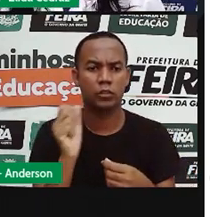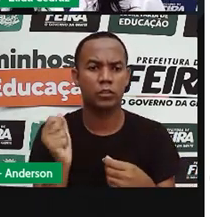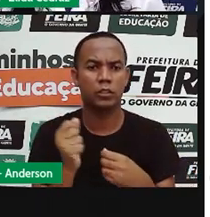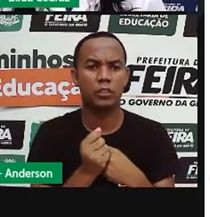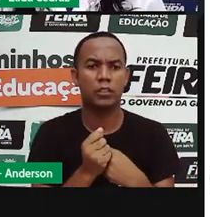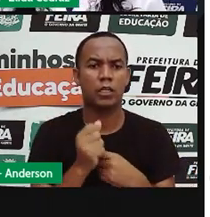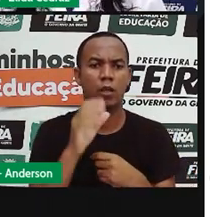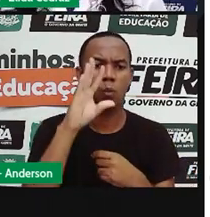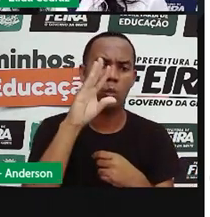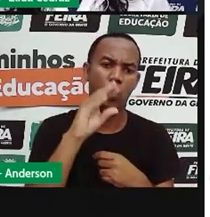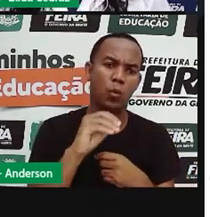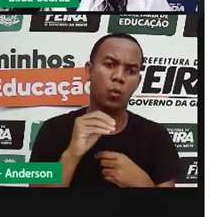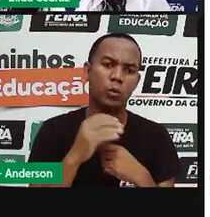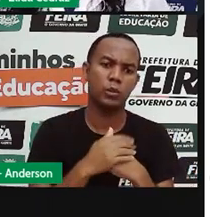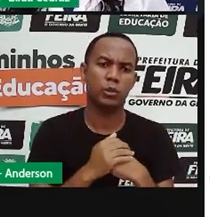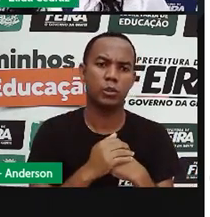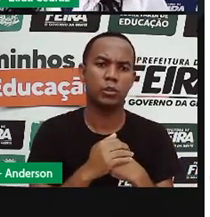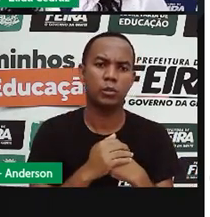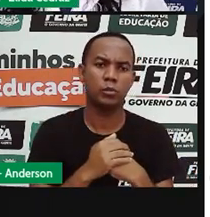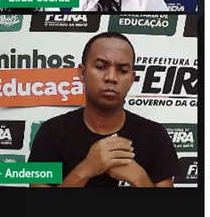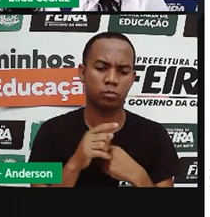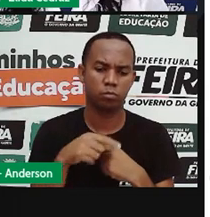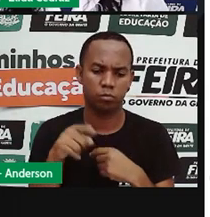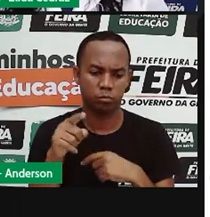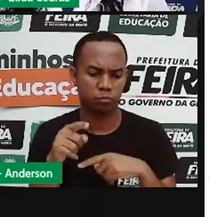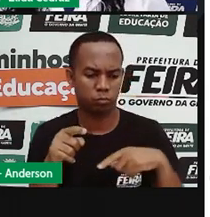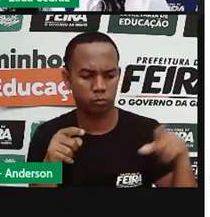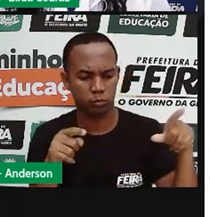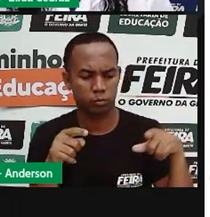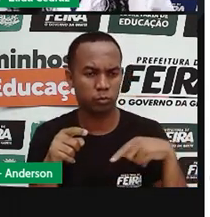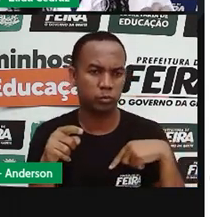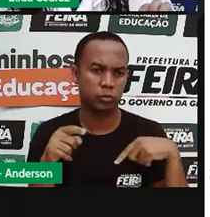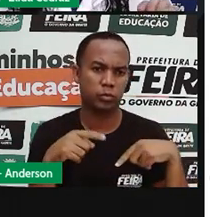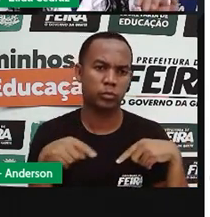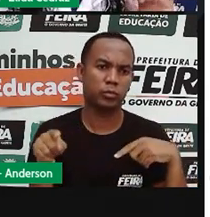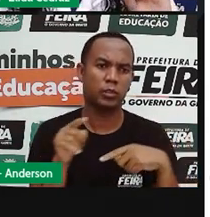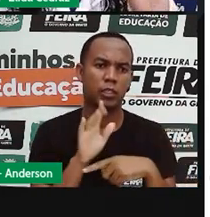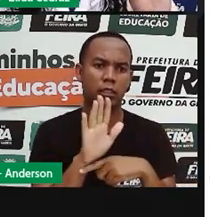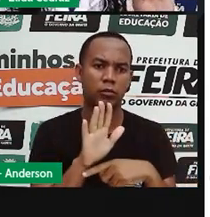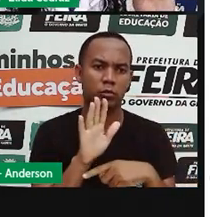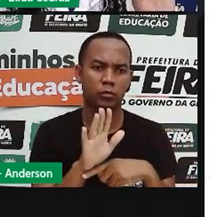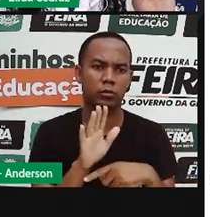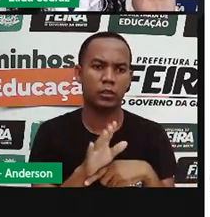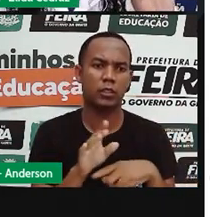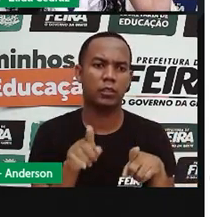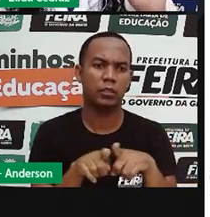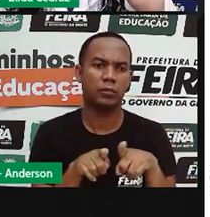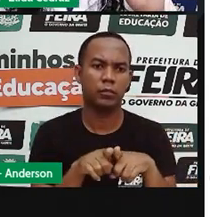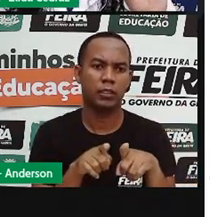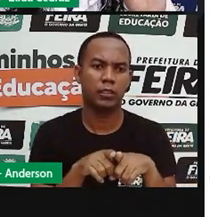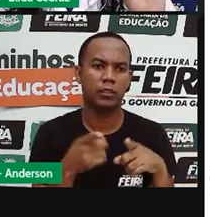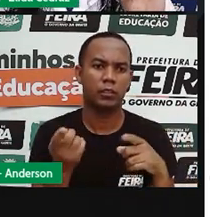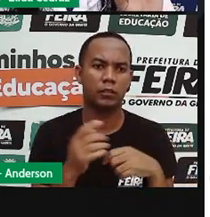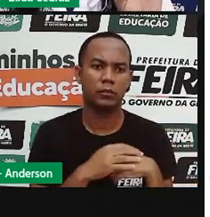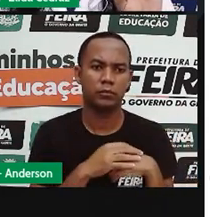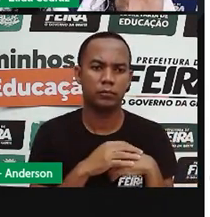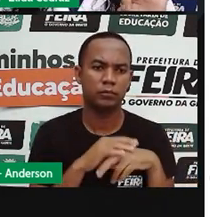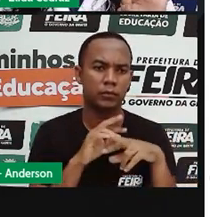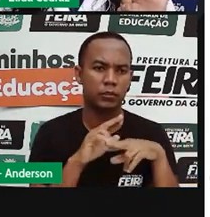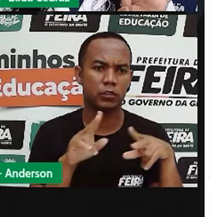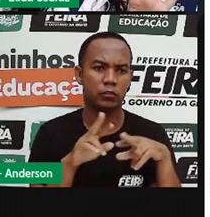noite. O movimento de translação nos dá primavera, verão,